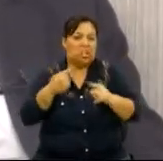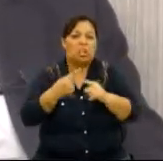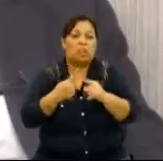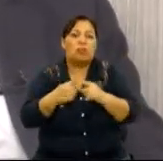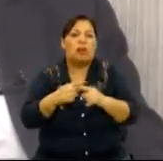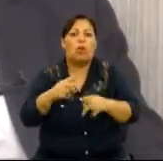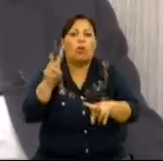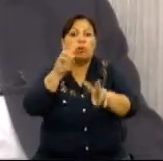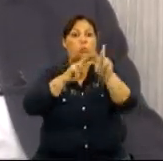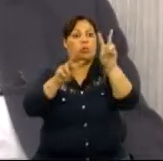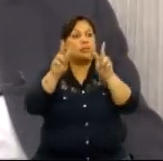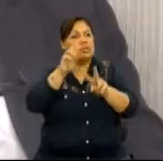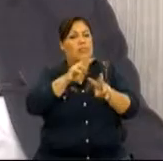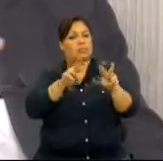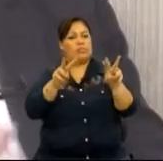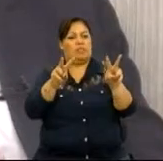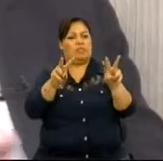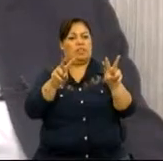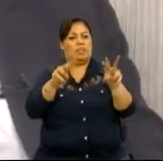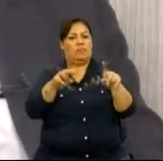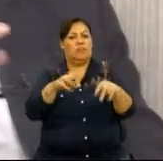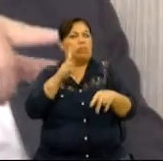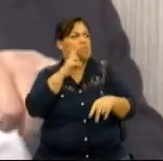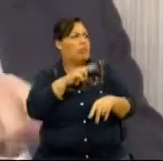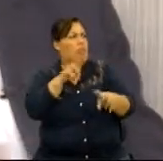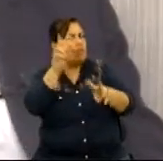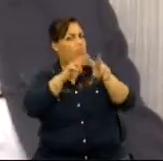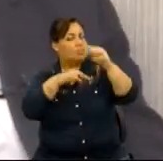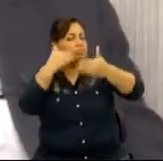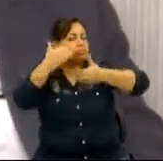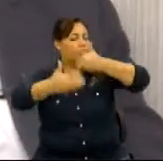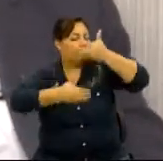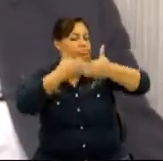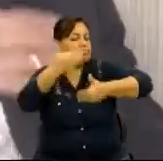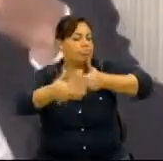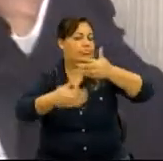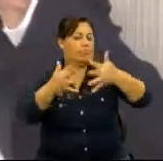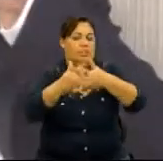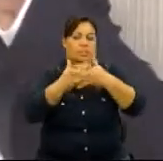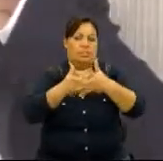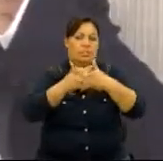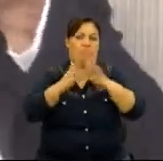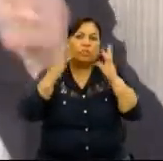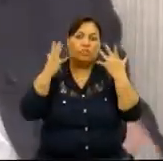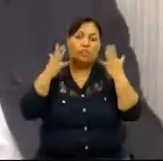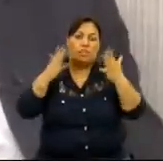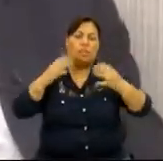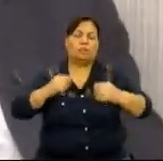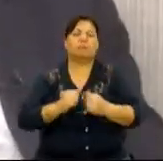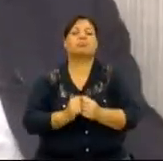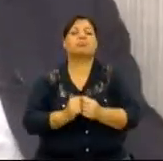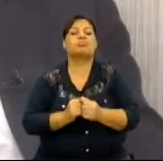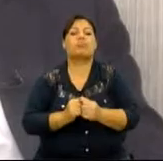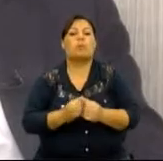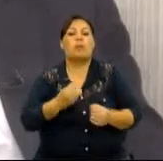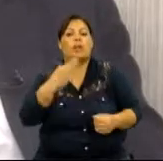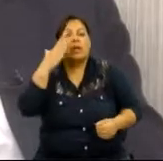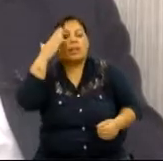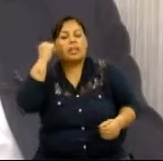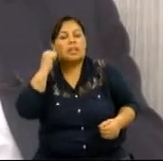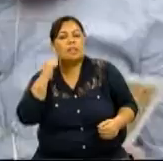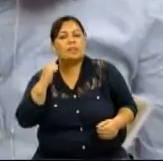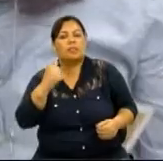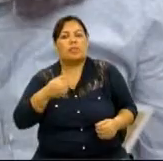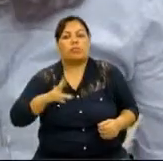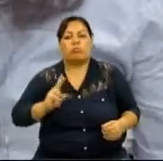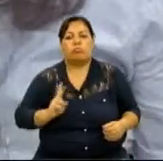tato, né? Porque como nós temos a visão, a visão nos atrapalha de desenvolver o tato melhor para isso. Ah, tá certo. Bom,